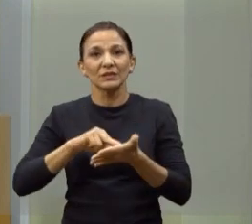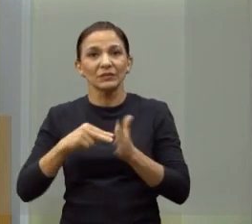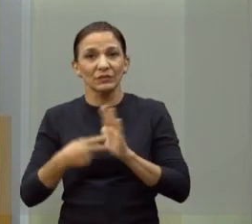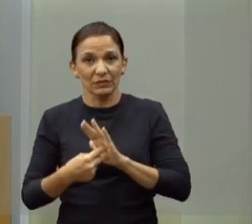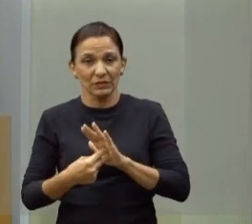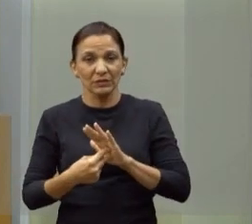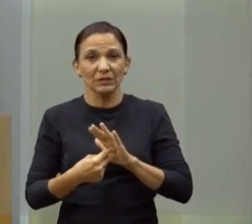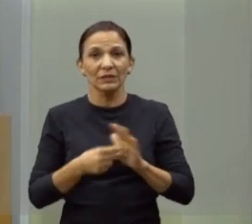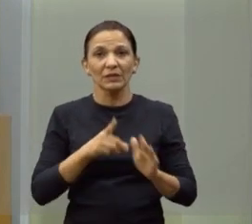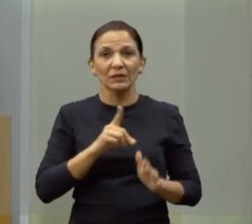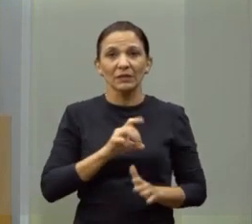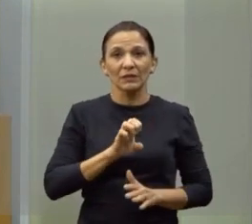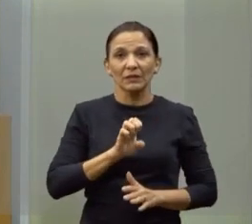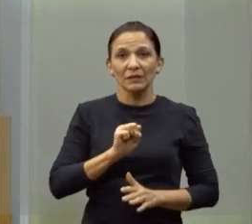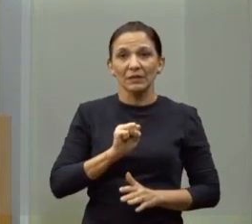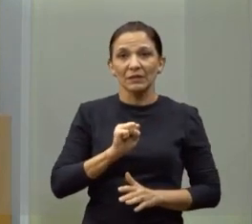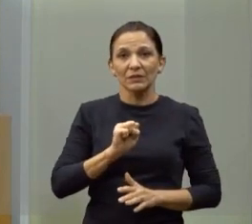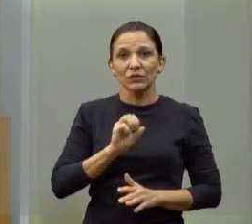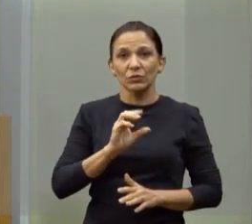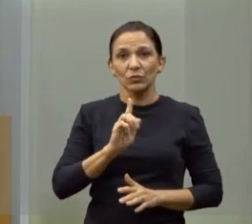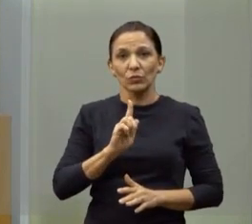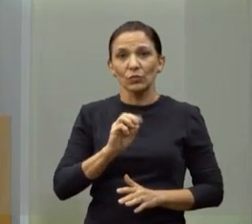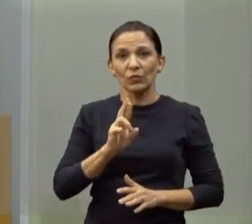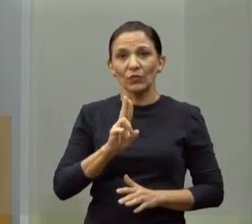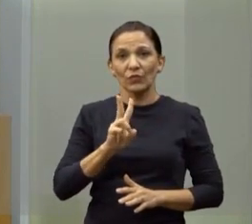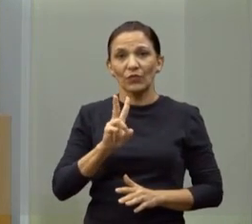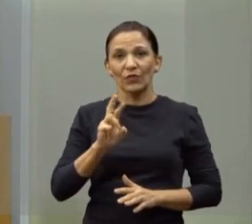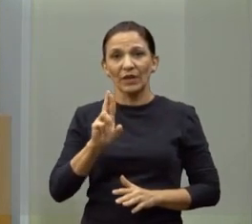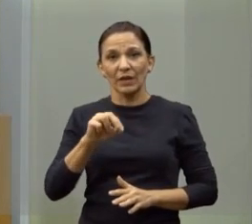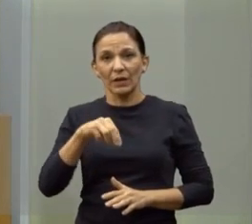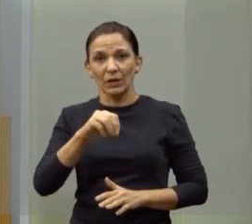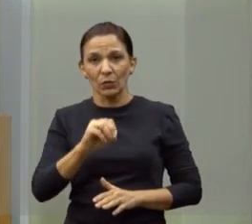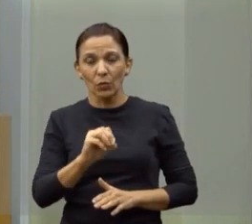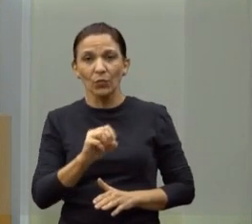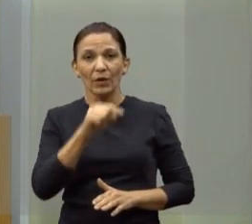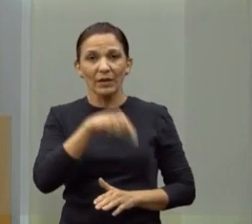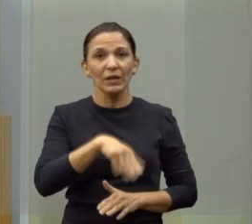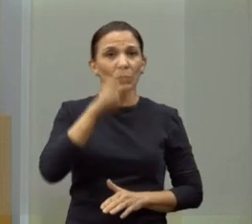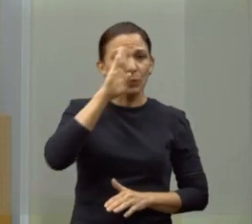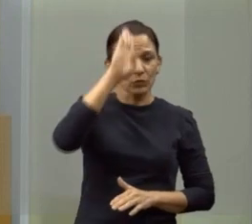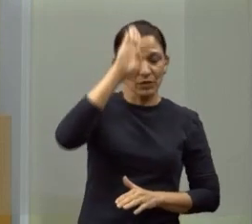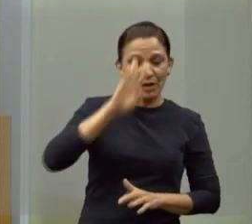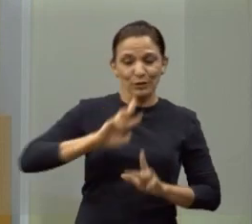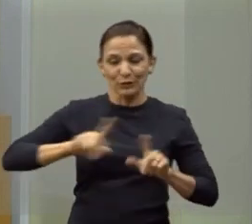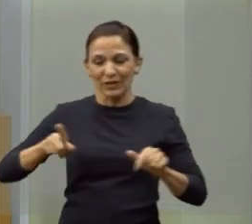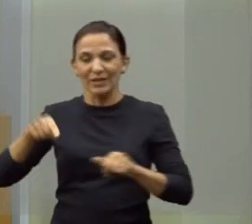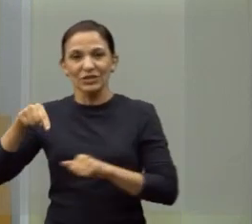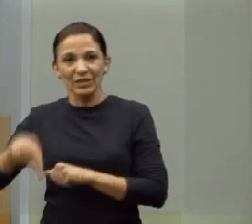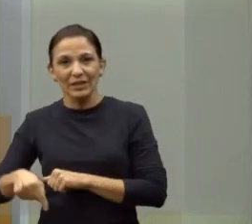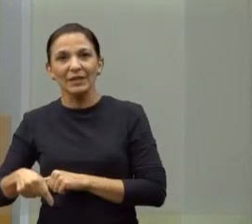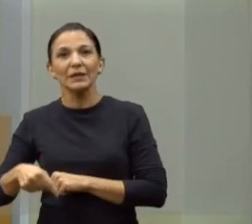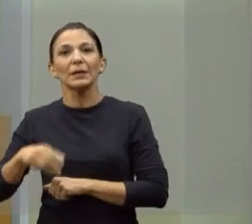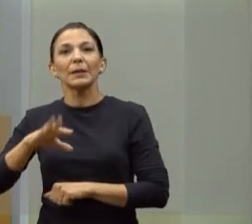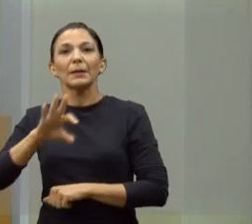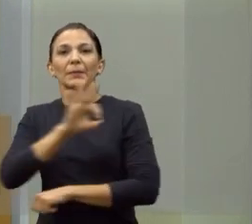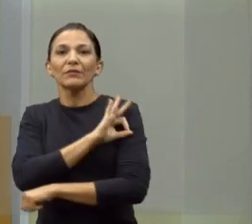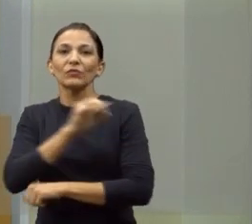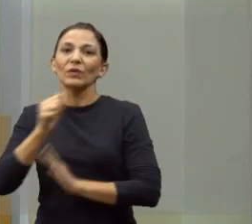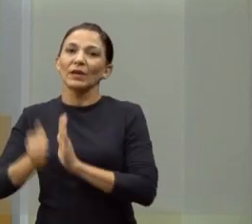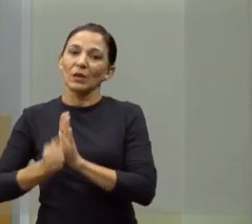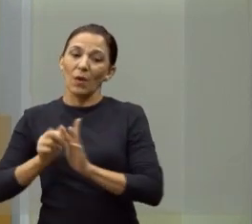desgoverno do Jair Messias Bolsonaro junto à prefeitura de Araraquara. Porque, se nós fôssemos